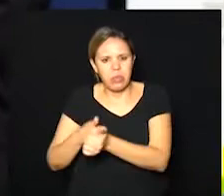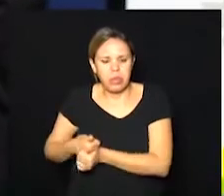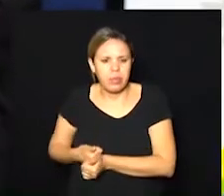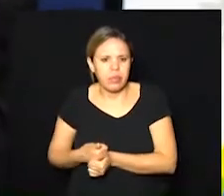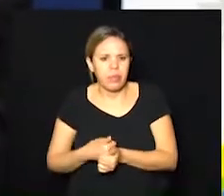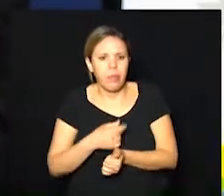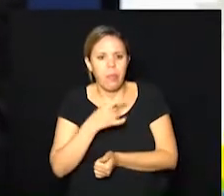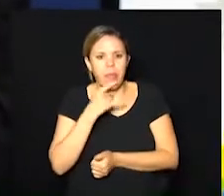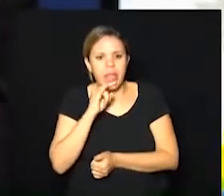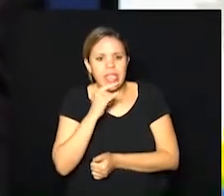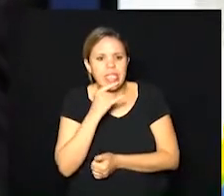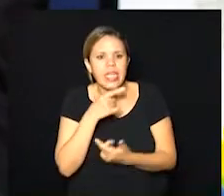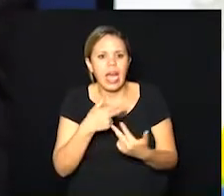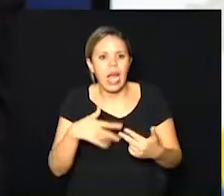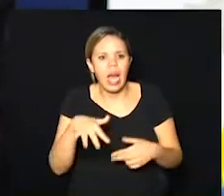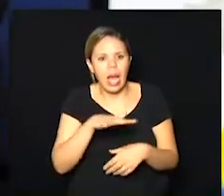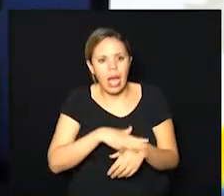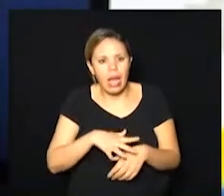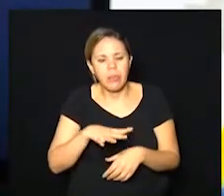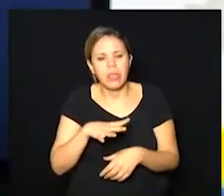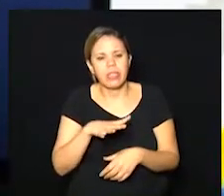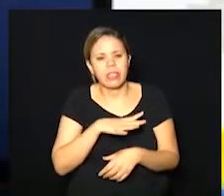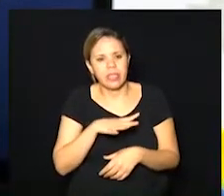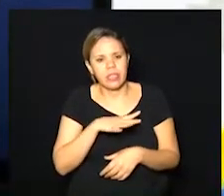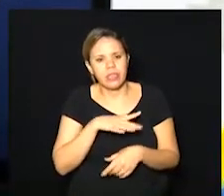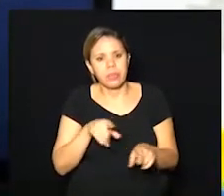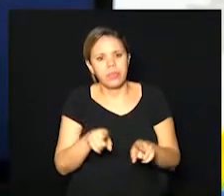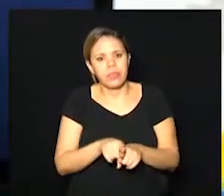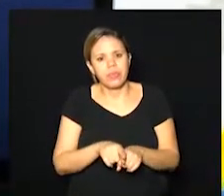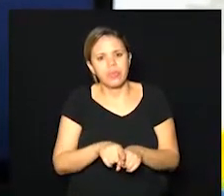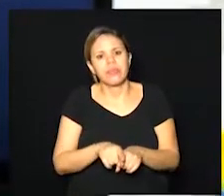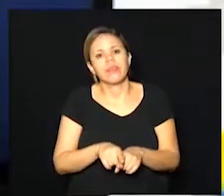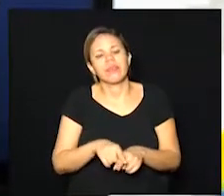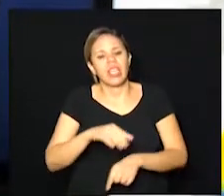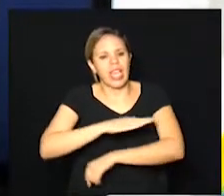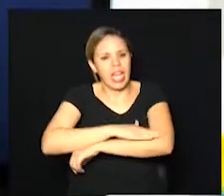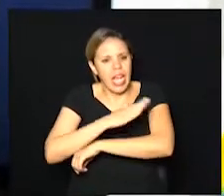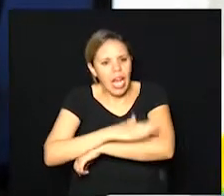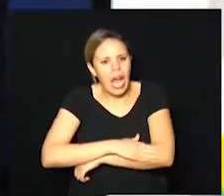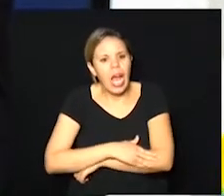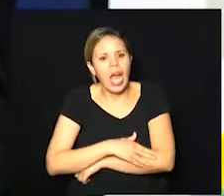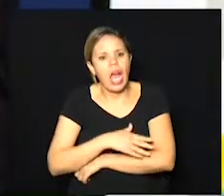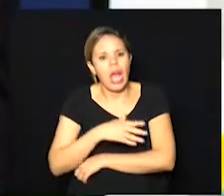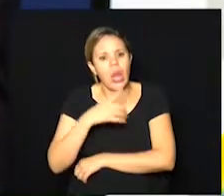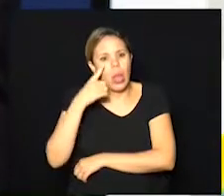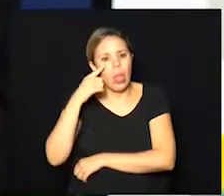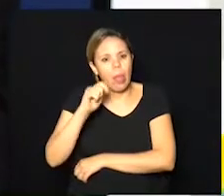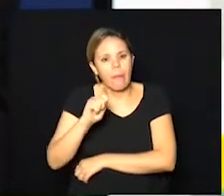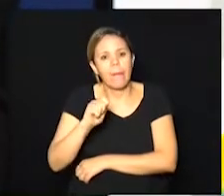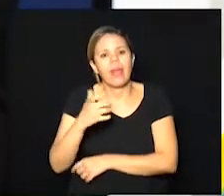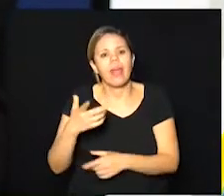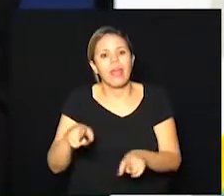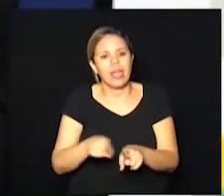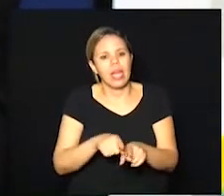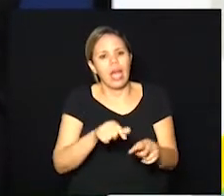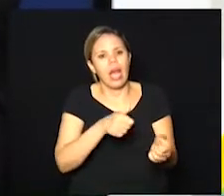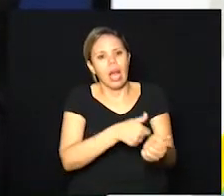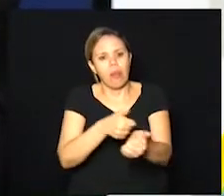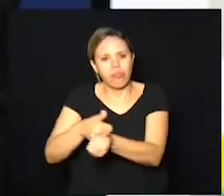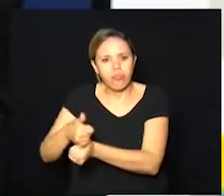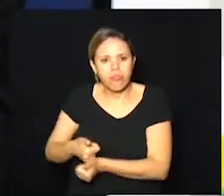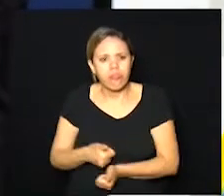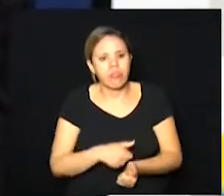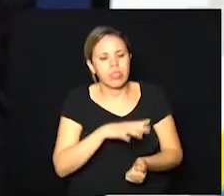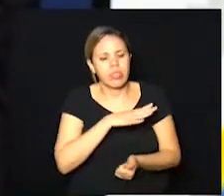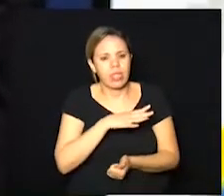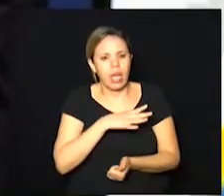Piracicaba, pega Rio Claro, Limeira. São regiões que estão... Eu